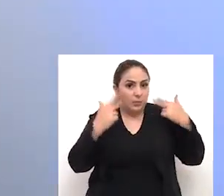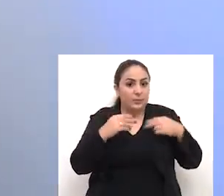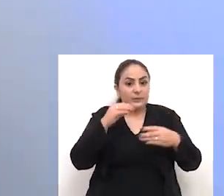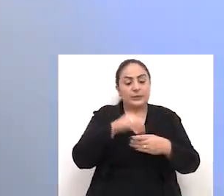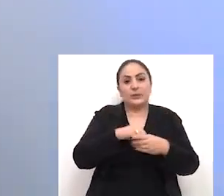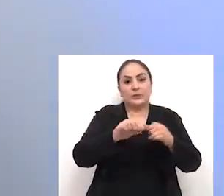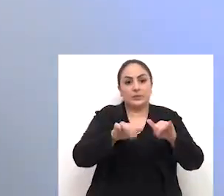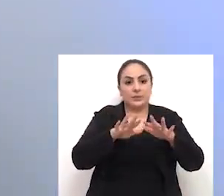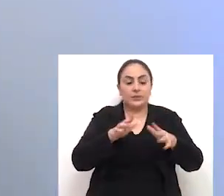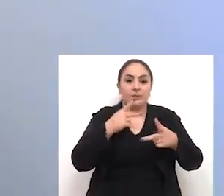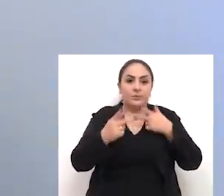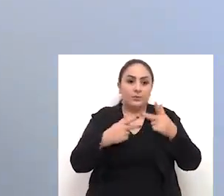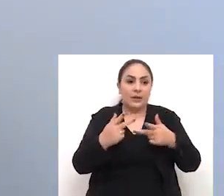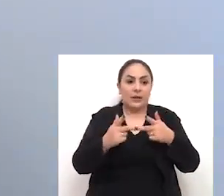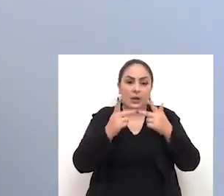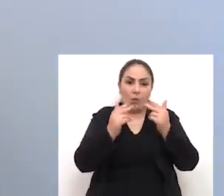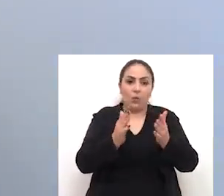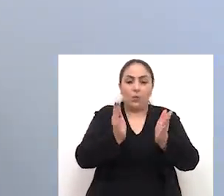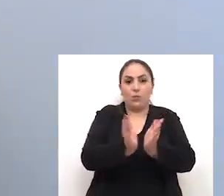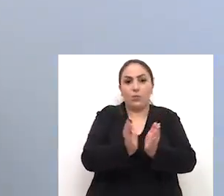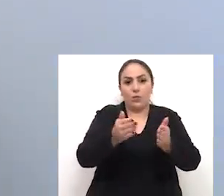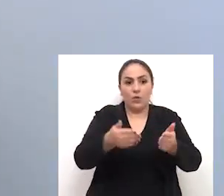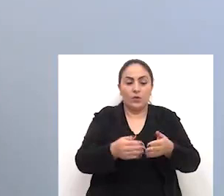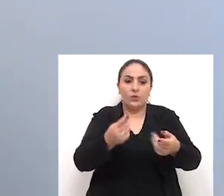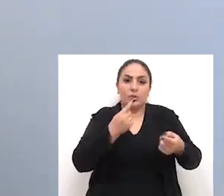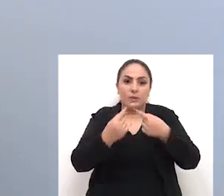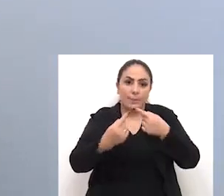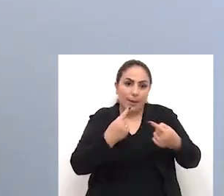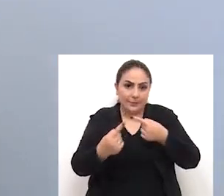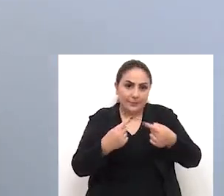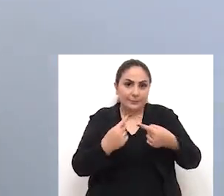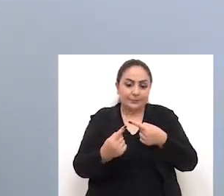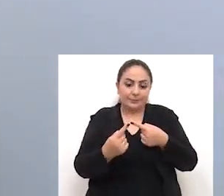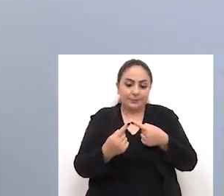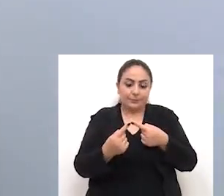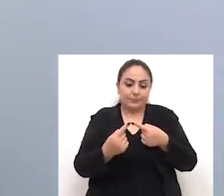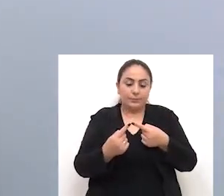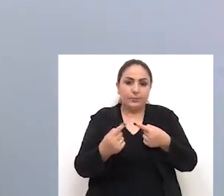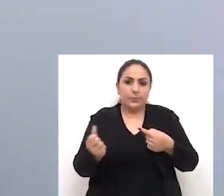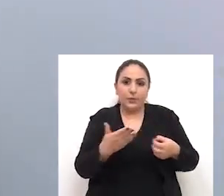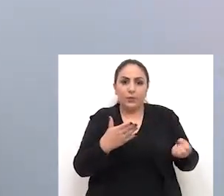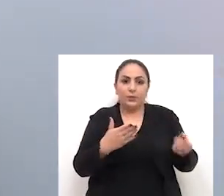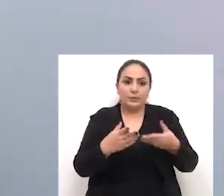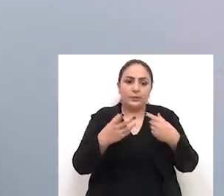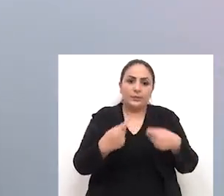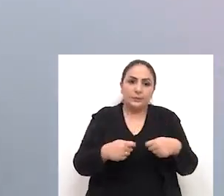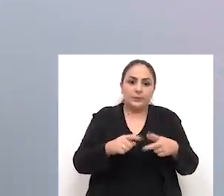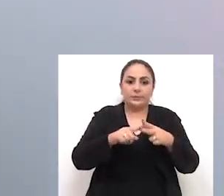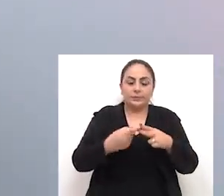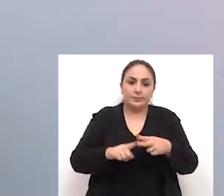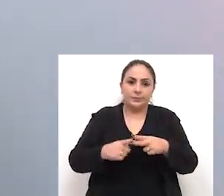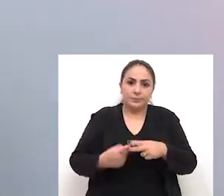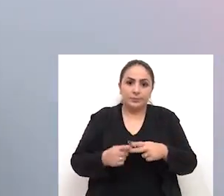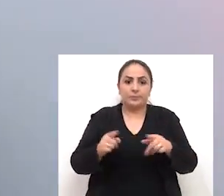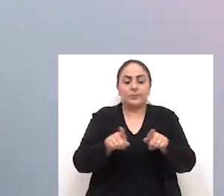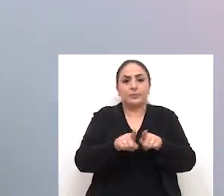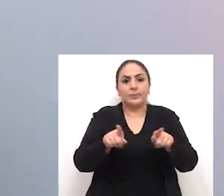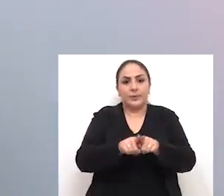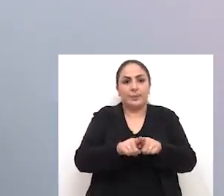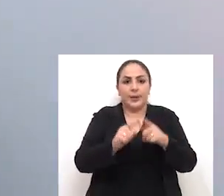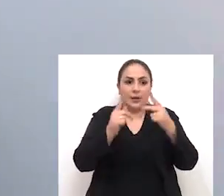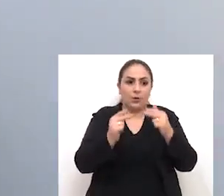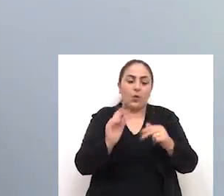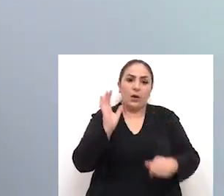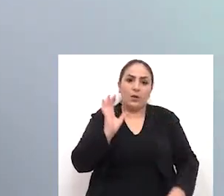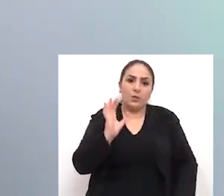Naturalmente, dentro da Assembleia, estabelece como um fórum de debates novas demandas de ajustes e,